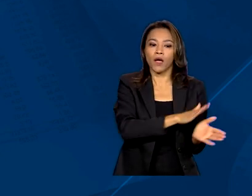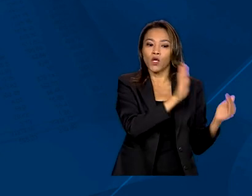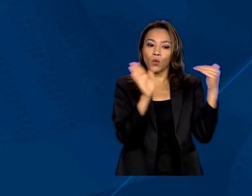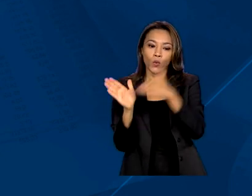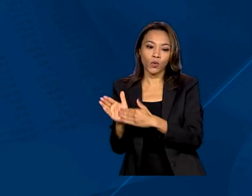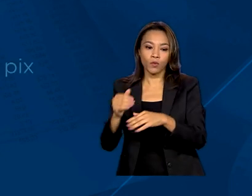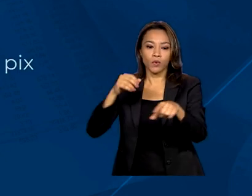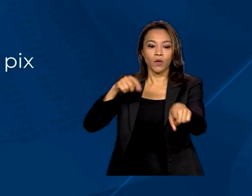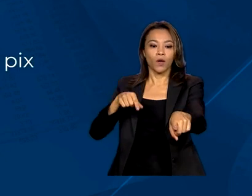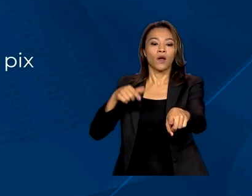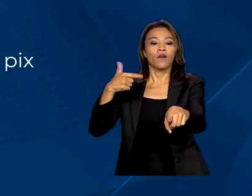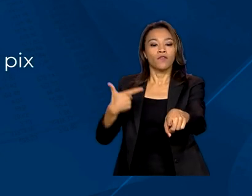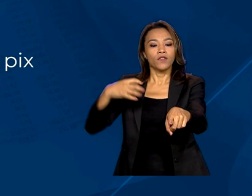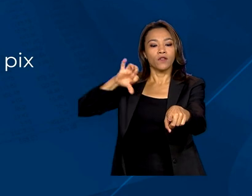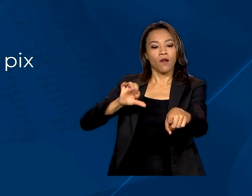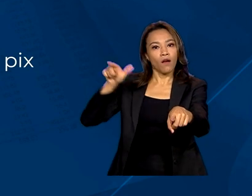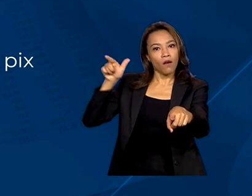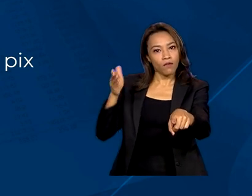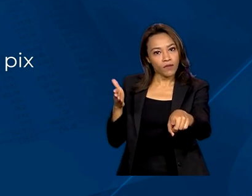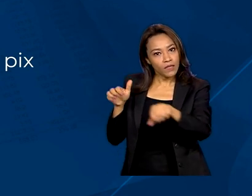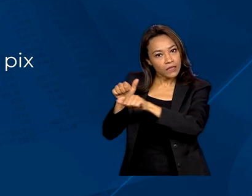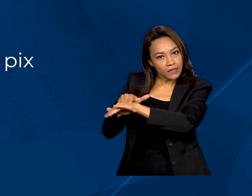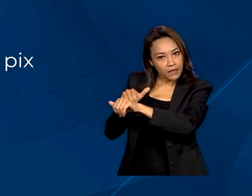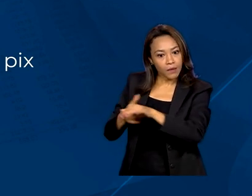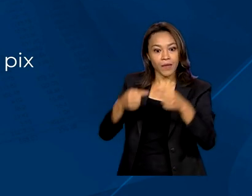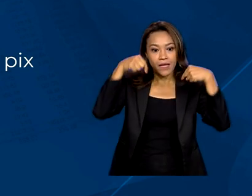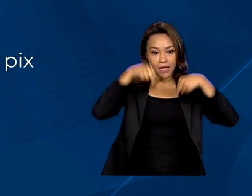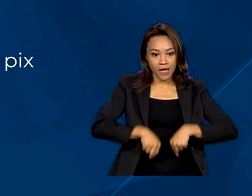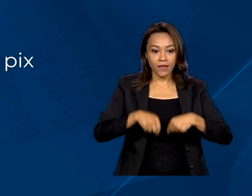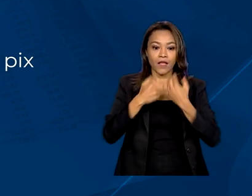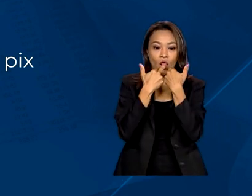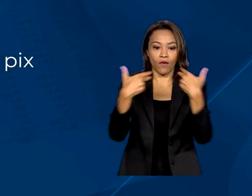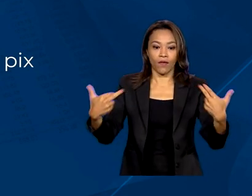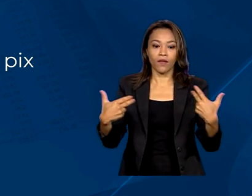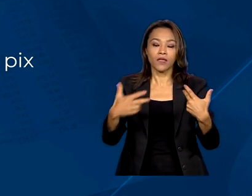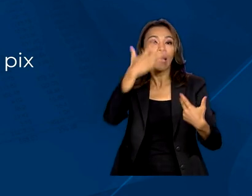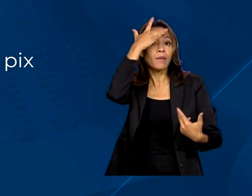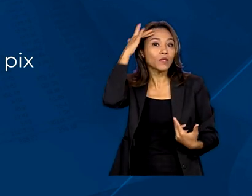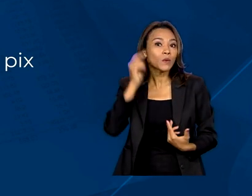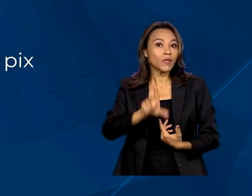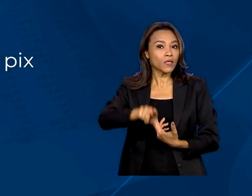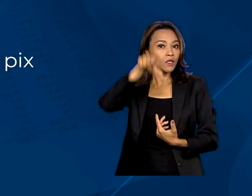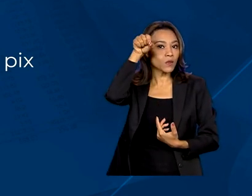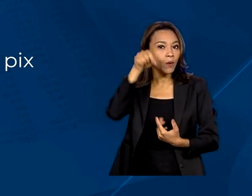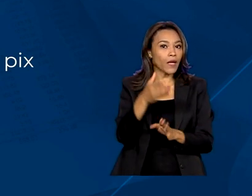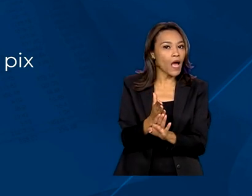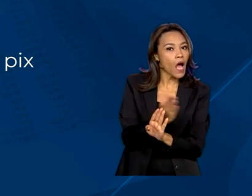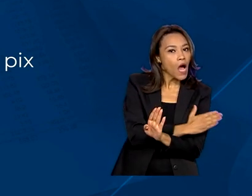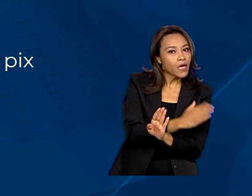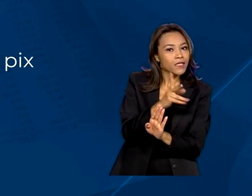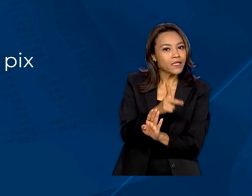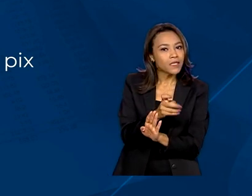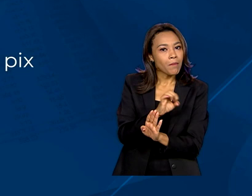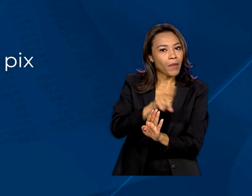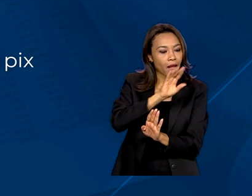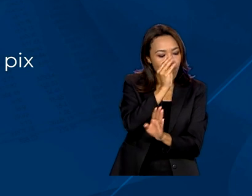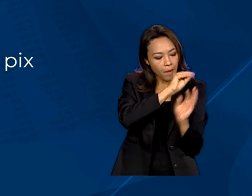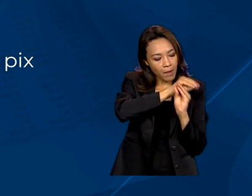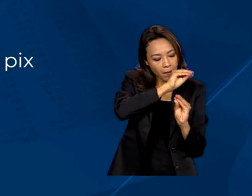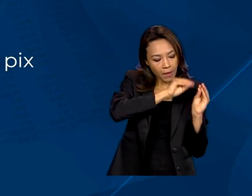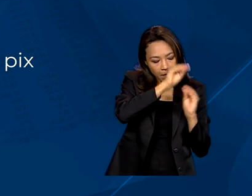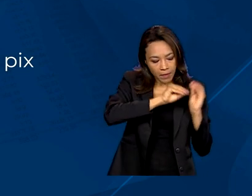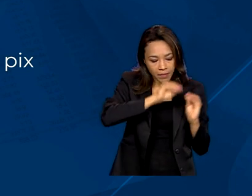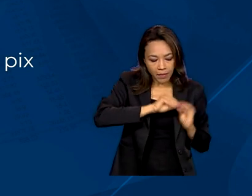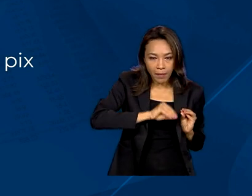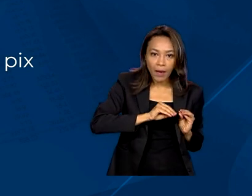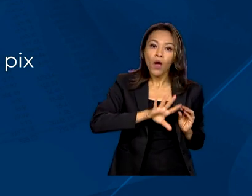setembro. E uma outra novidade, neste ano, o contribuinte que utilizar a declaração pré-preenchida e ou optar